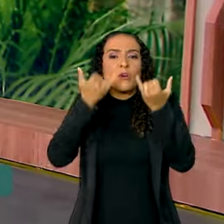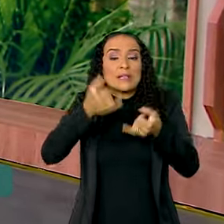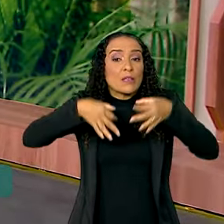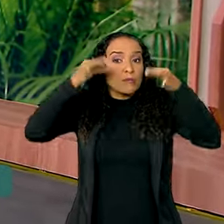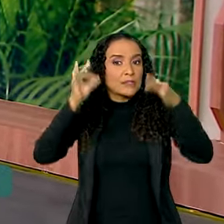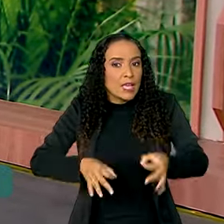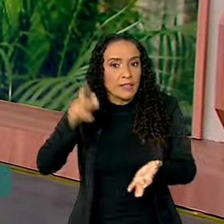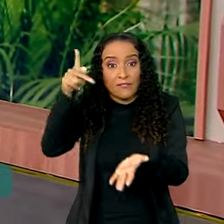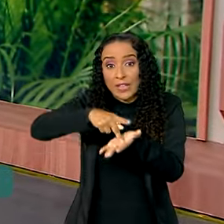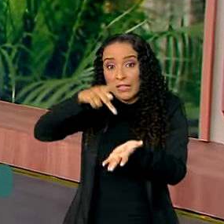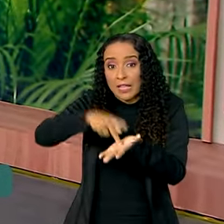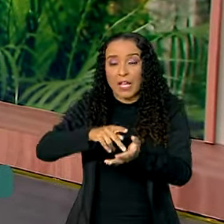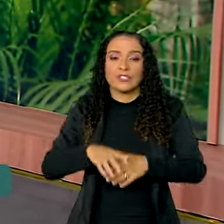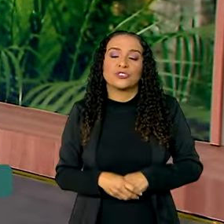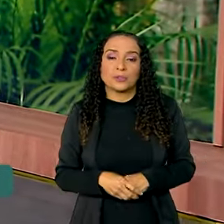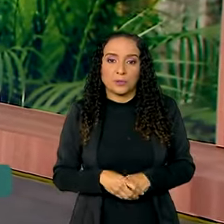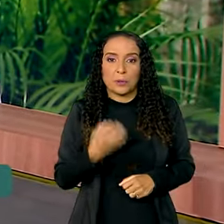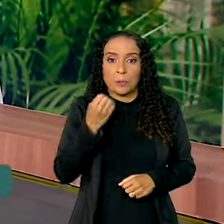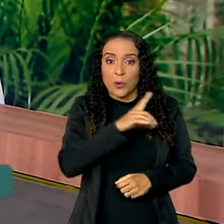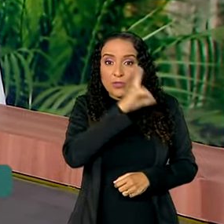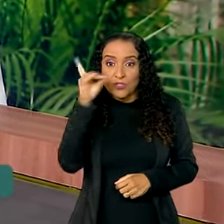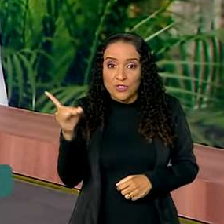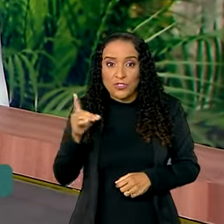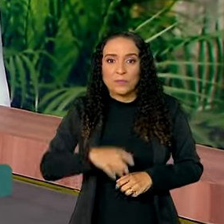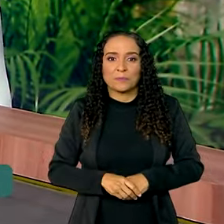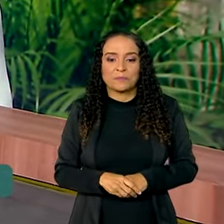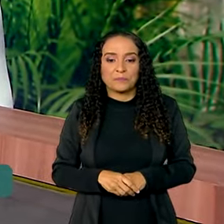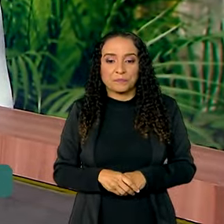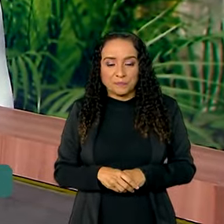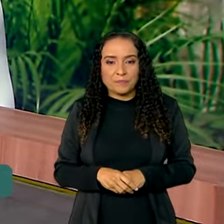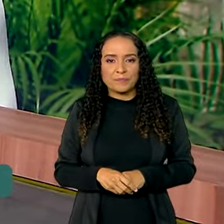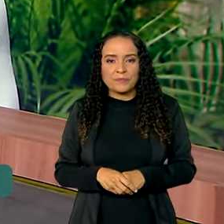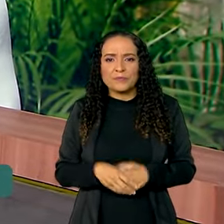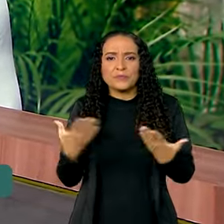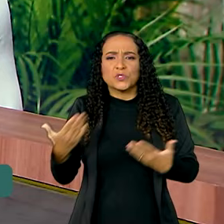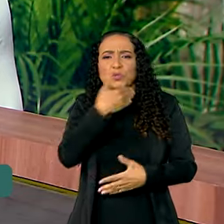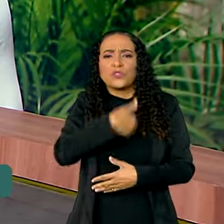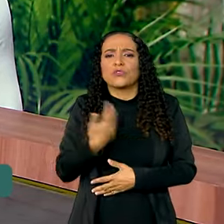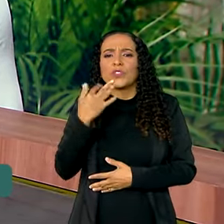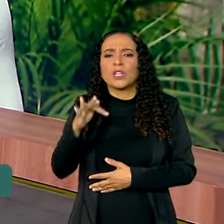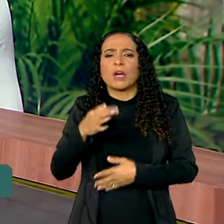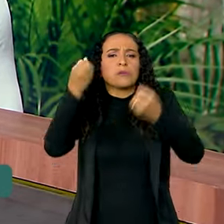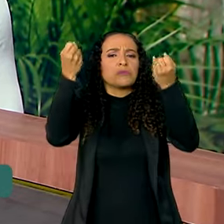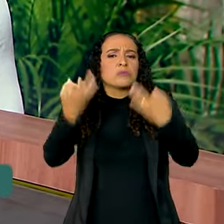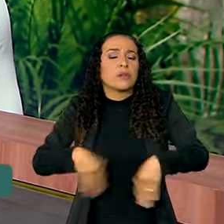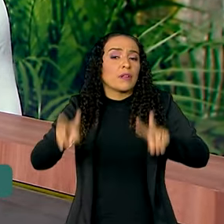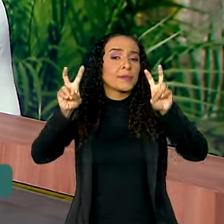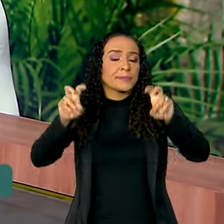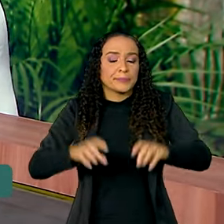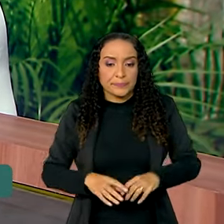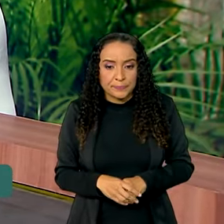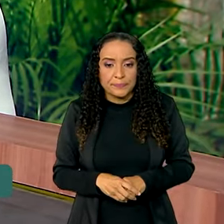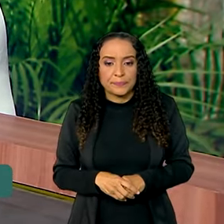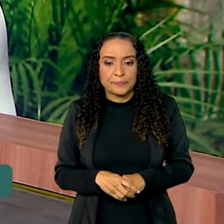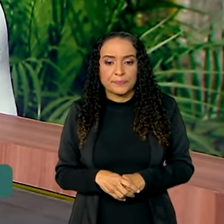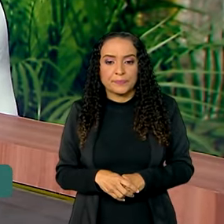a informação verdadeira. Tiago, bom dia para você. O que o governo federal diz sobre o assunto?